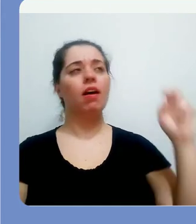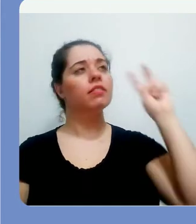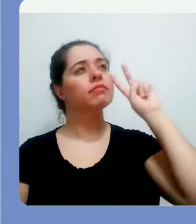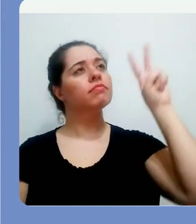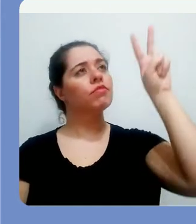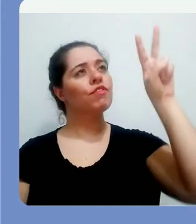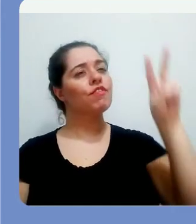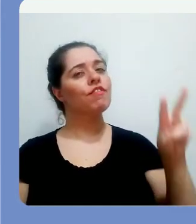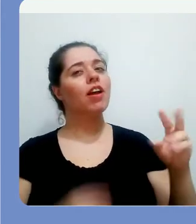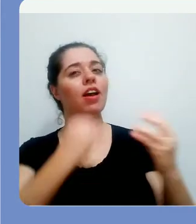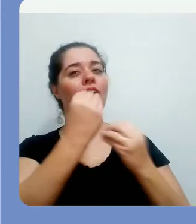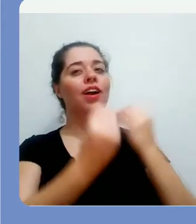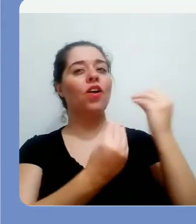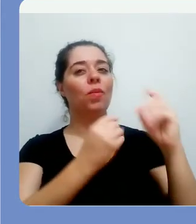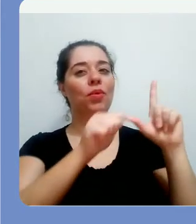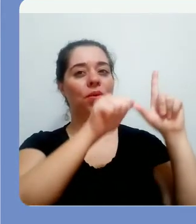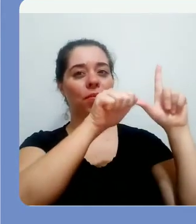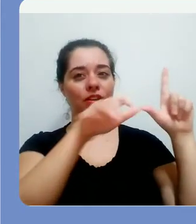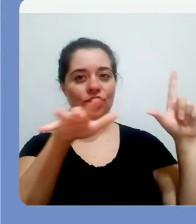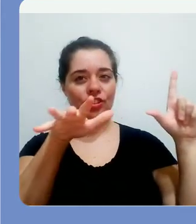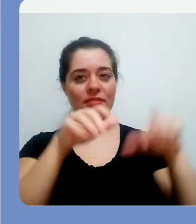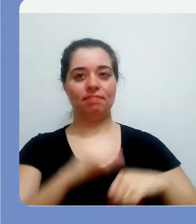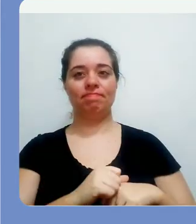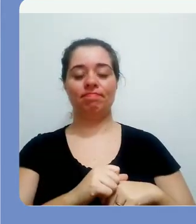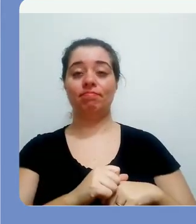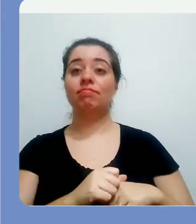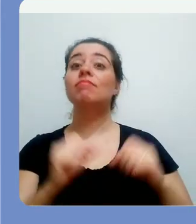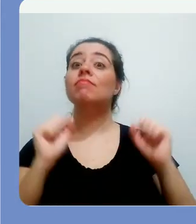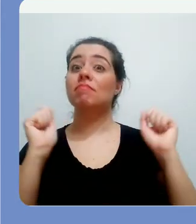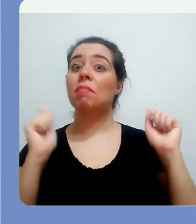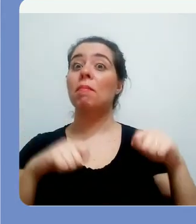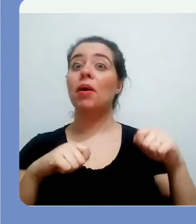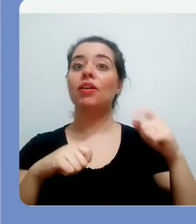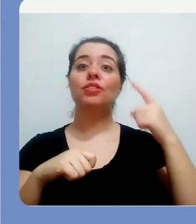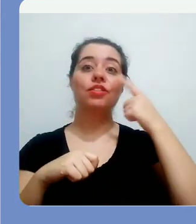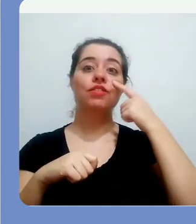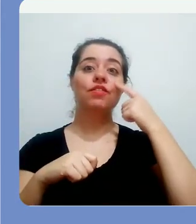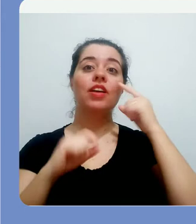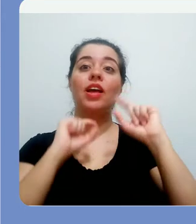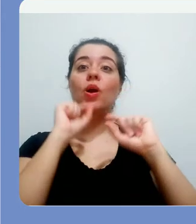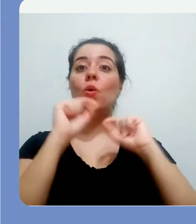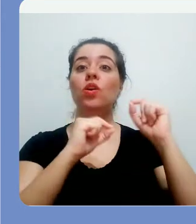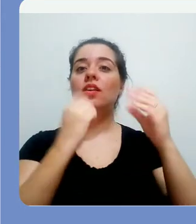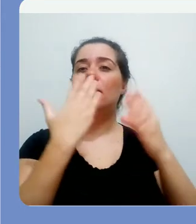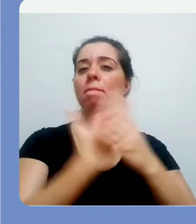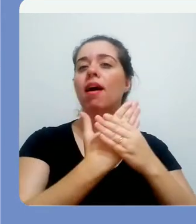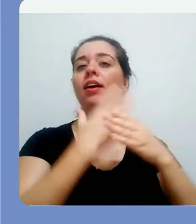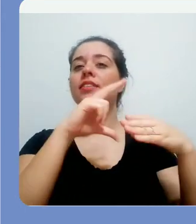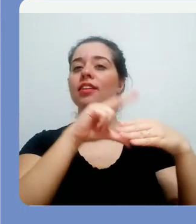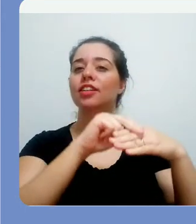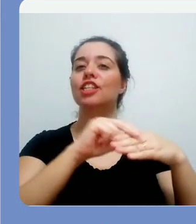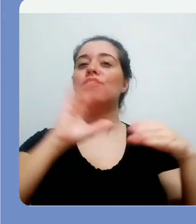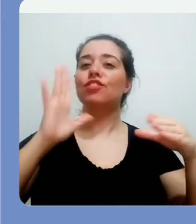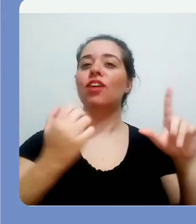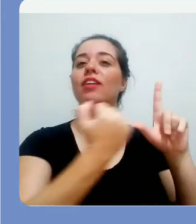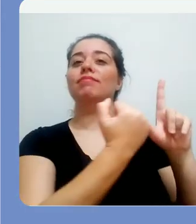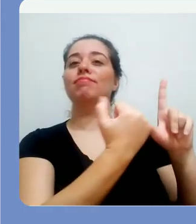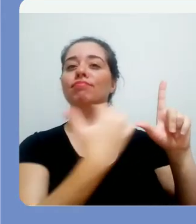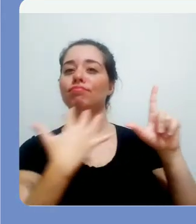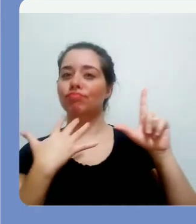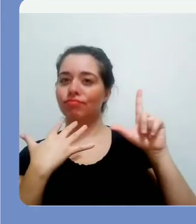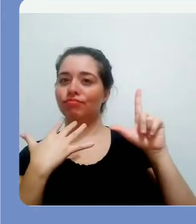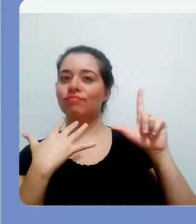a gente tem as opções de compartilhamento. Então eu posso visualizar os arquivos ou pastas que foram compartilhadas comigo.